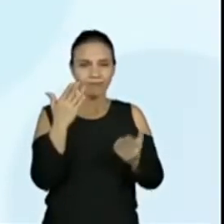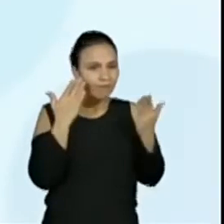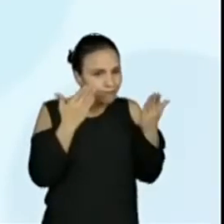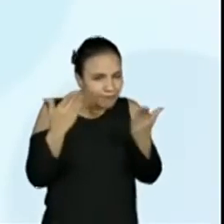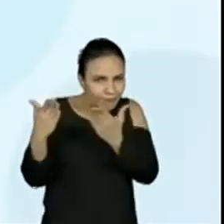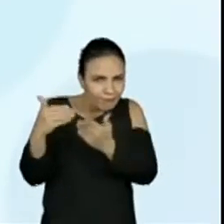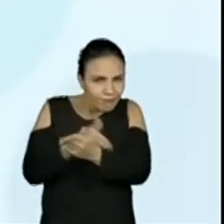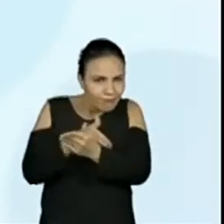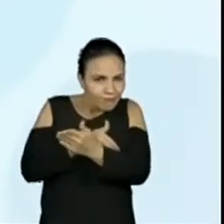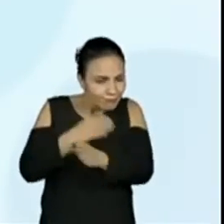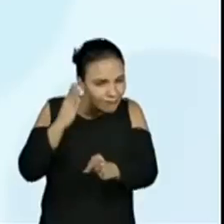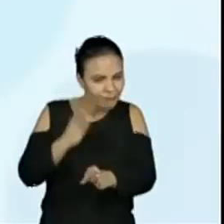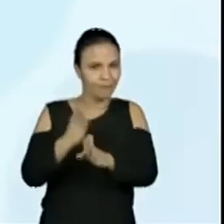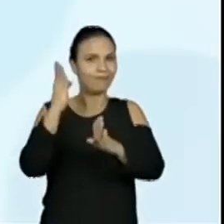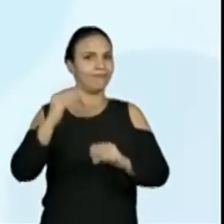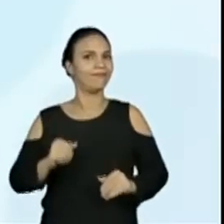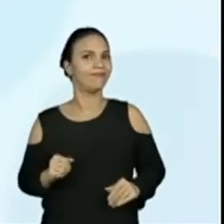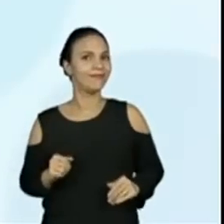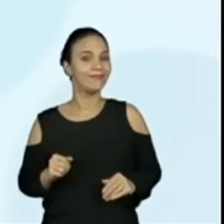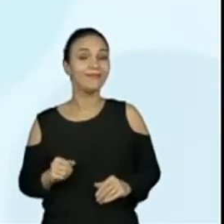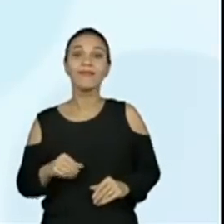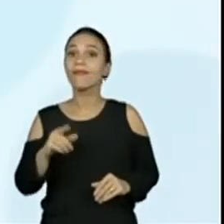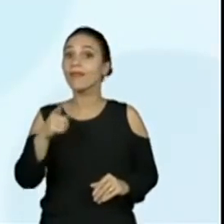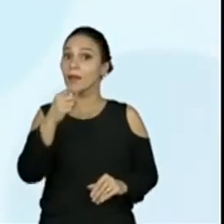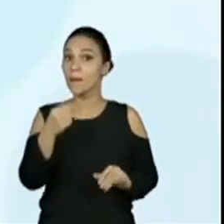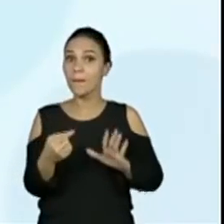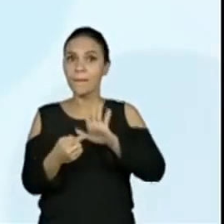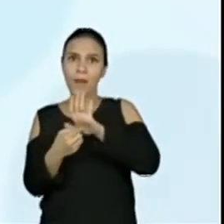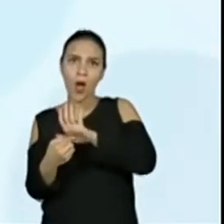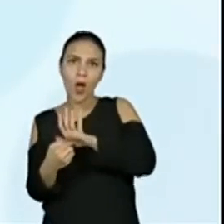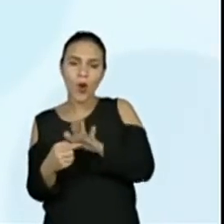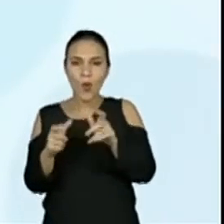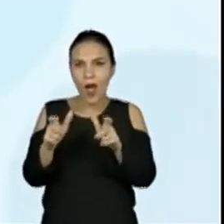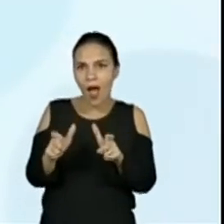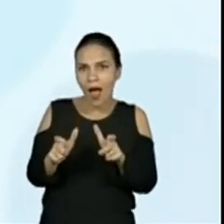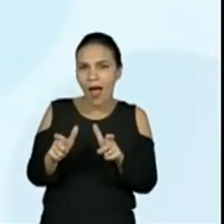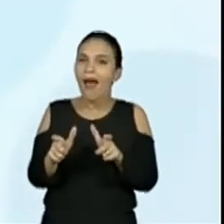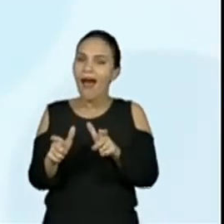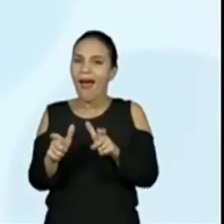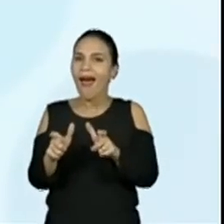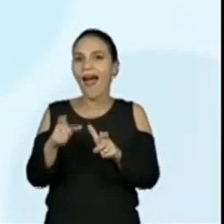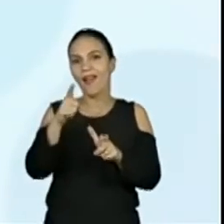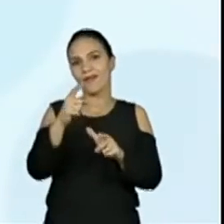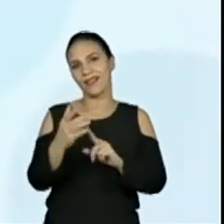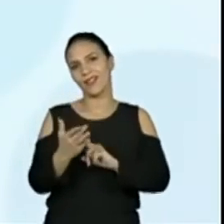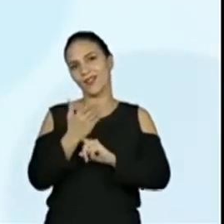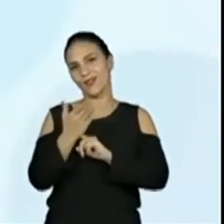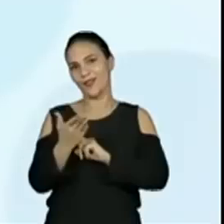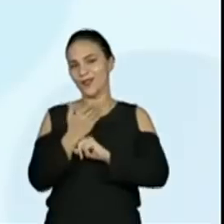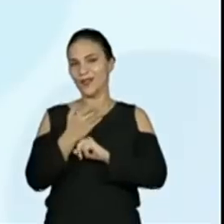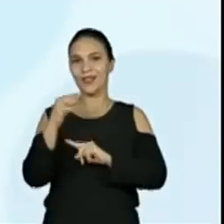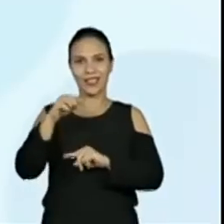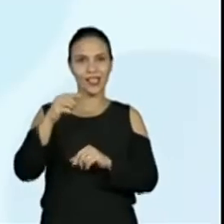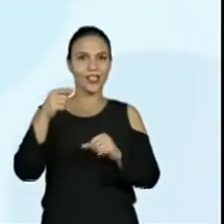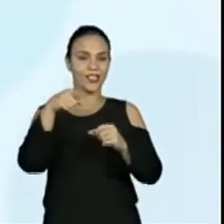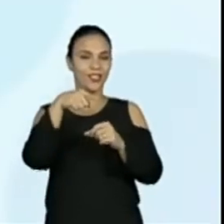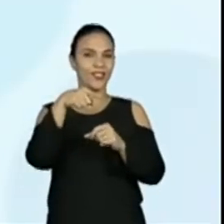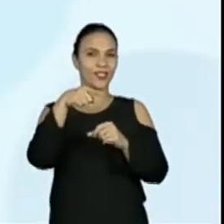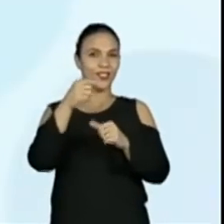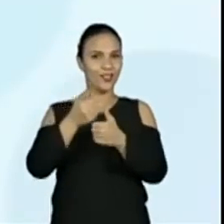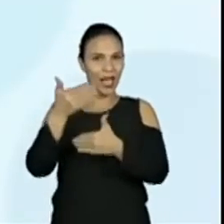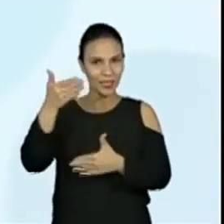mistério. E assim, conforme for aparecendo o lugar onde essa bola foi parar, vocês vão contribuindo aqui comigo no chat, ok?